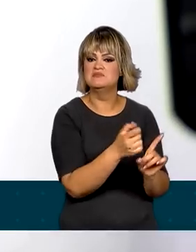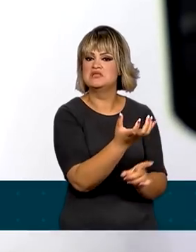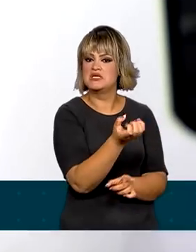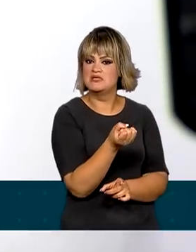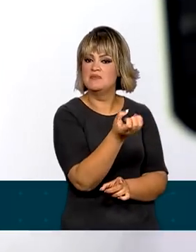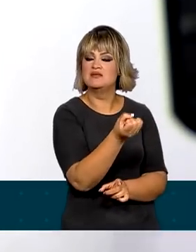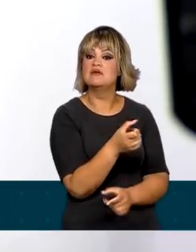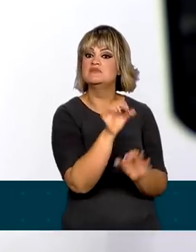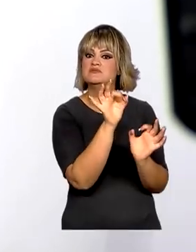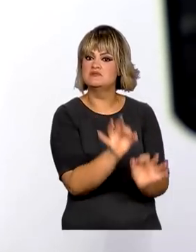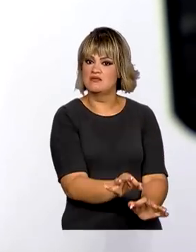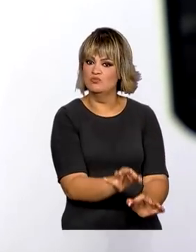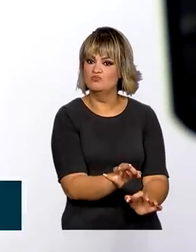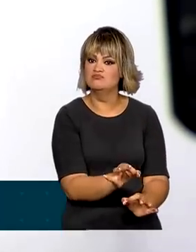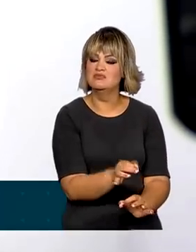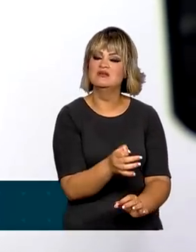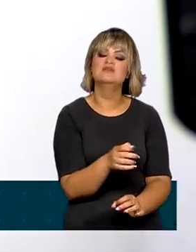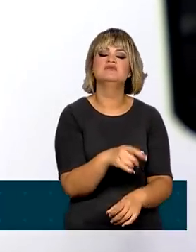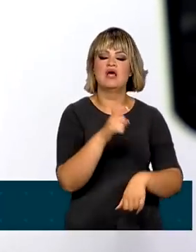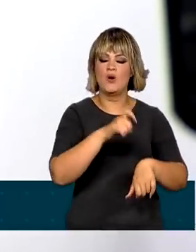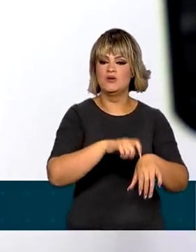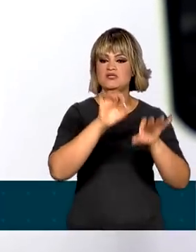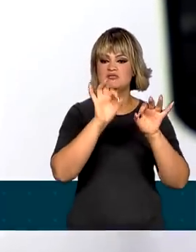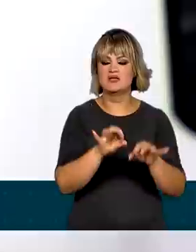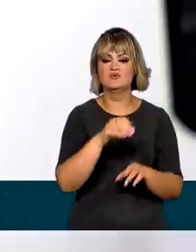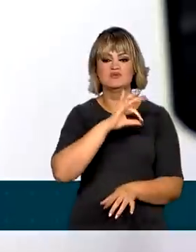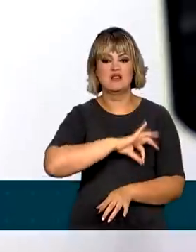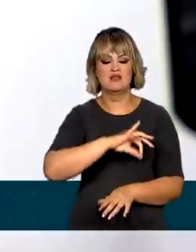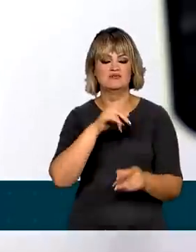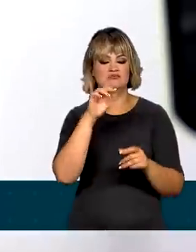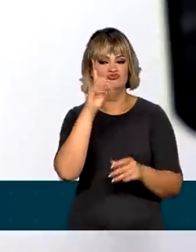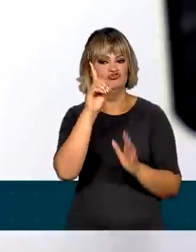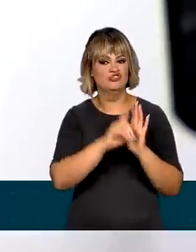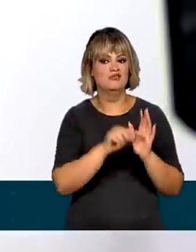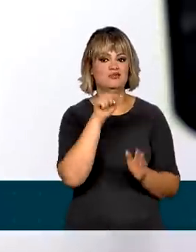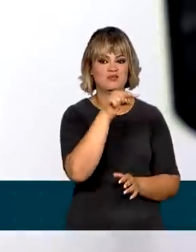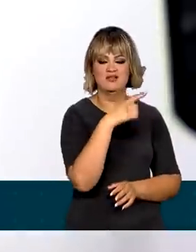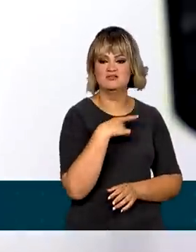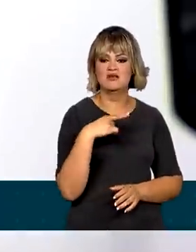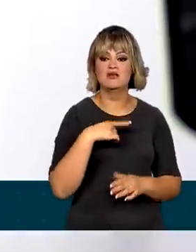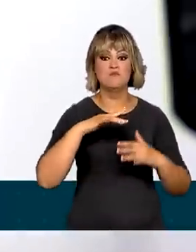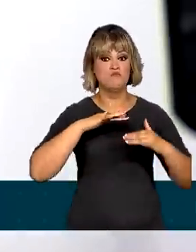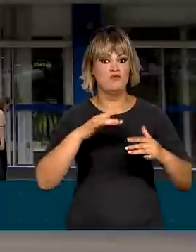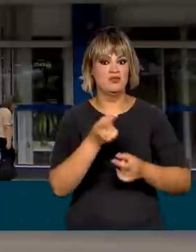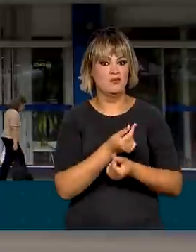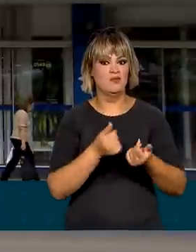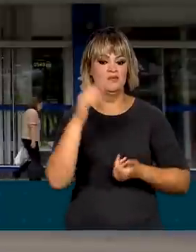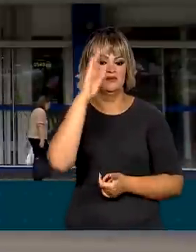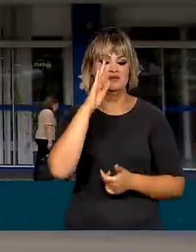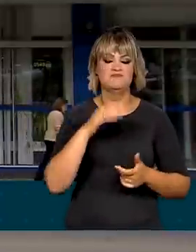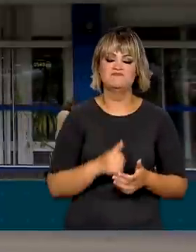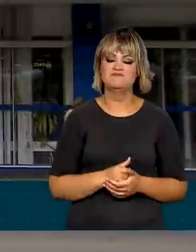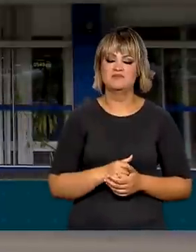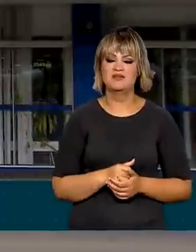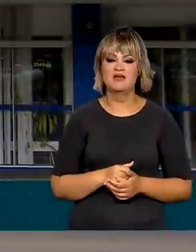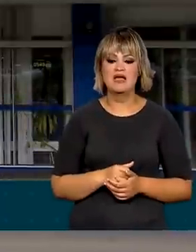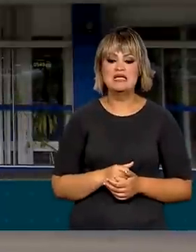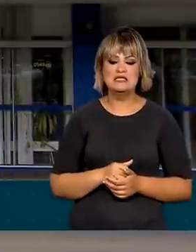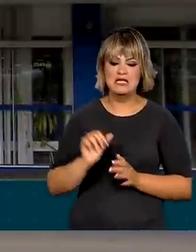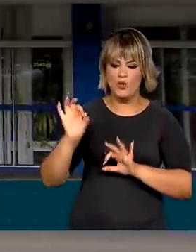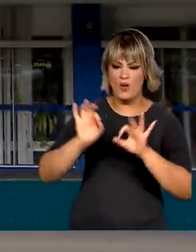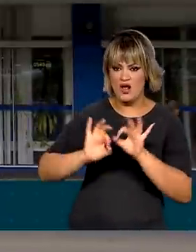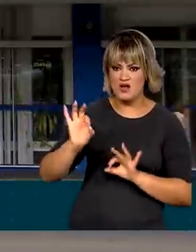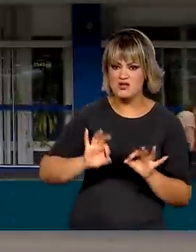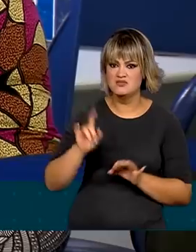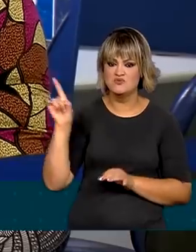correta, de forma tempestiva, o seu salário. E isso movimenta a economia do Brasil. Quem gerencia um sistema de